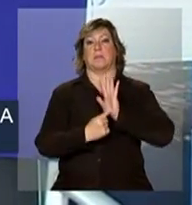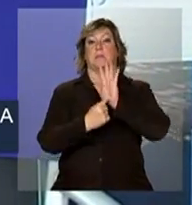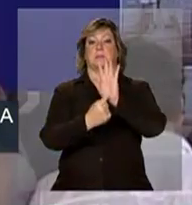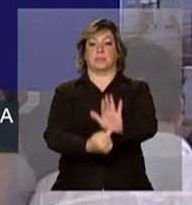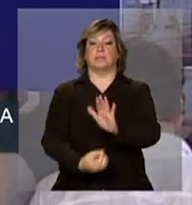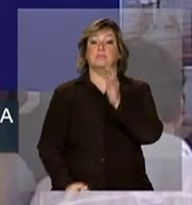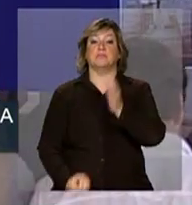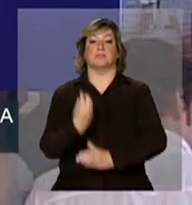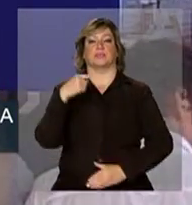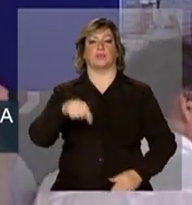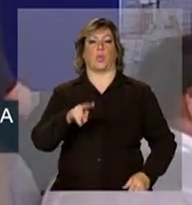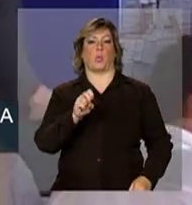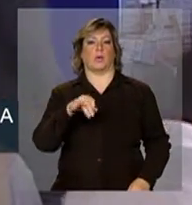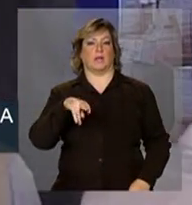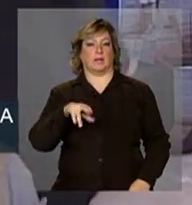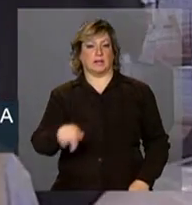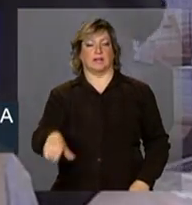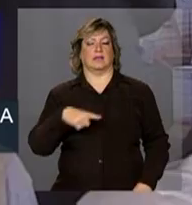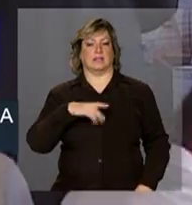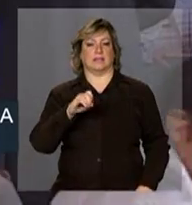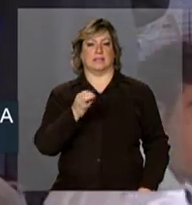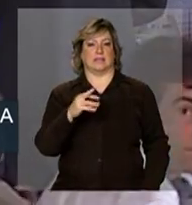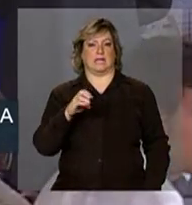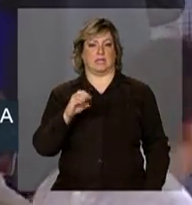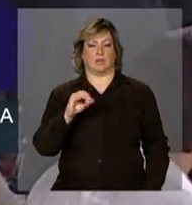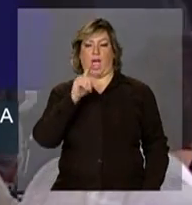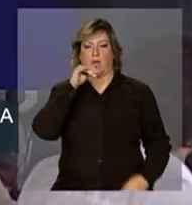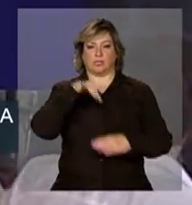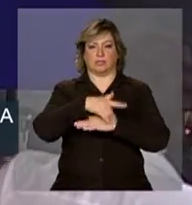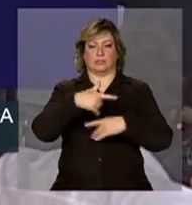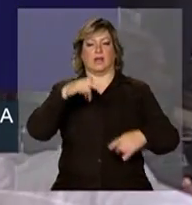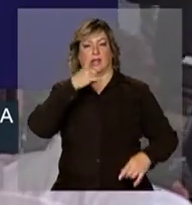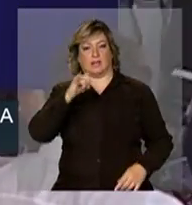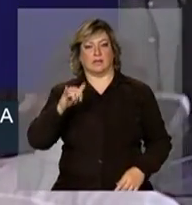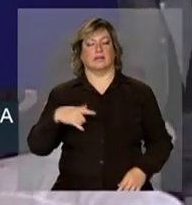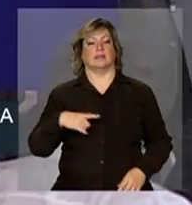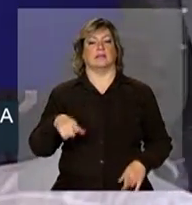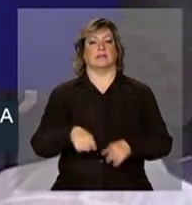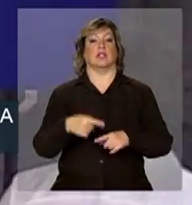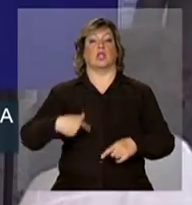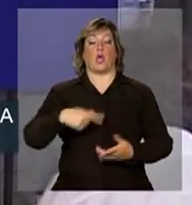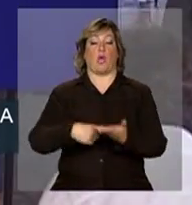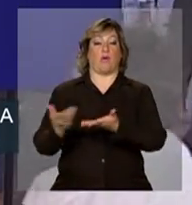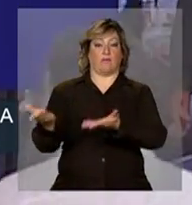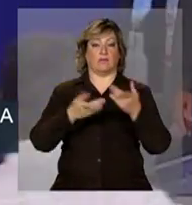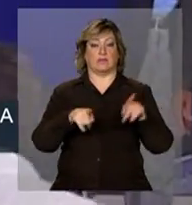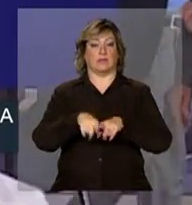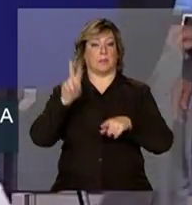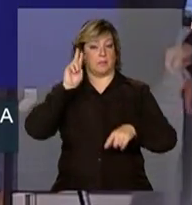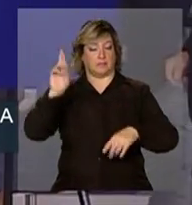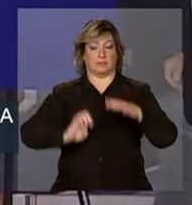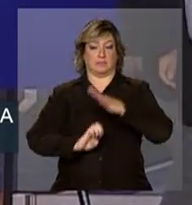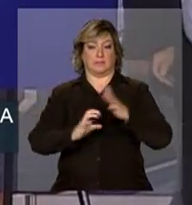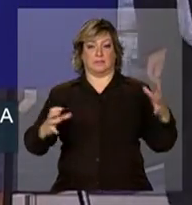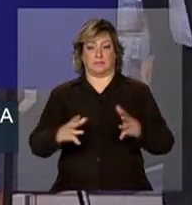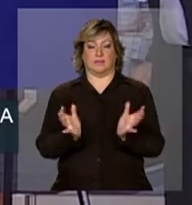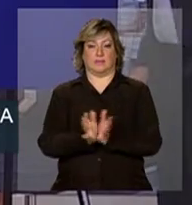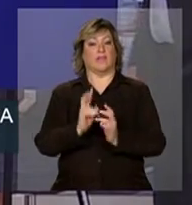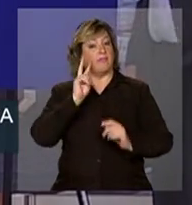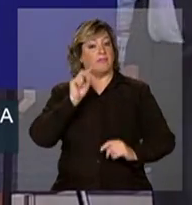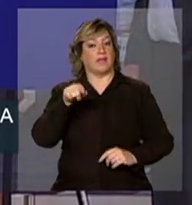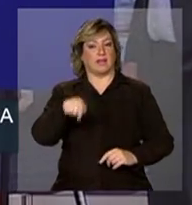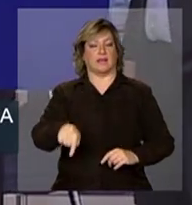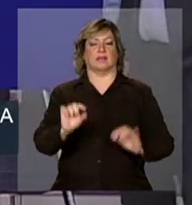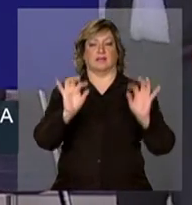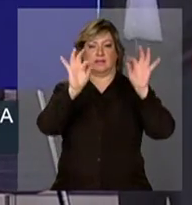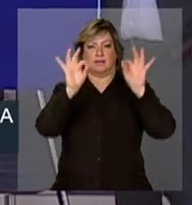inauguração da usina hidrelétrica estreito convidamos também os empreendedores a acompanharem o descerramento Carlos